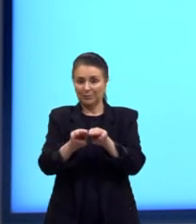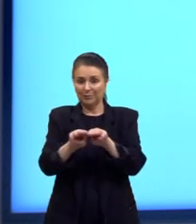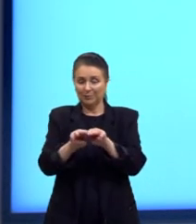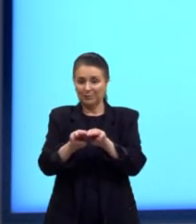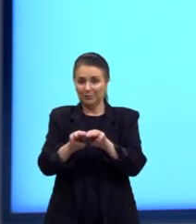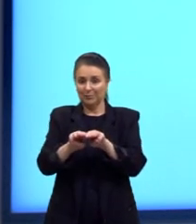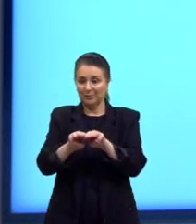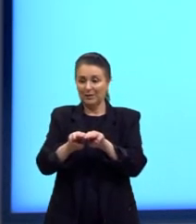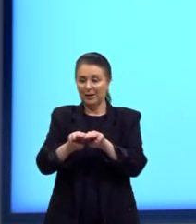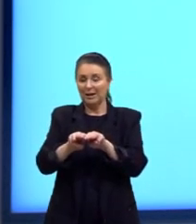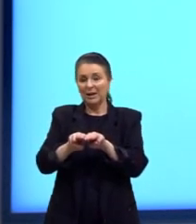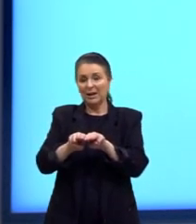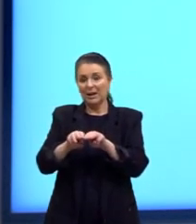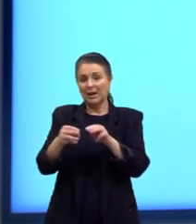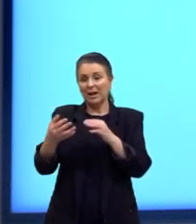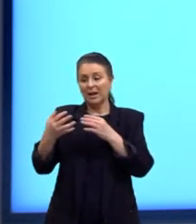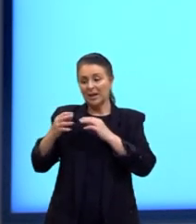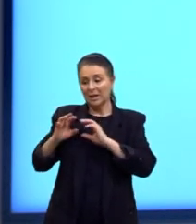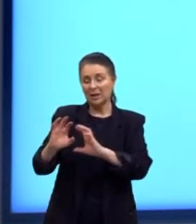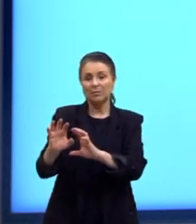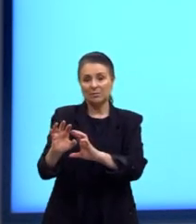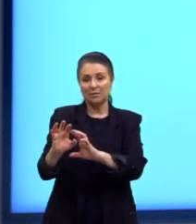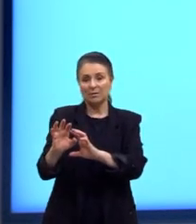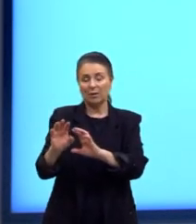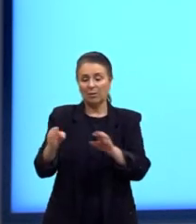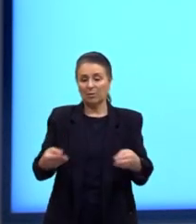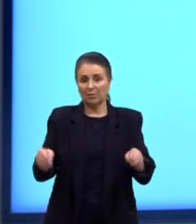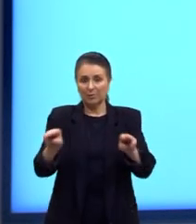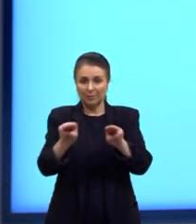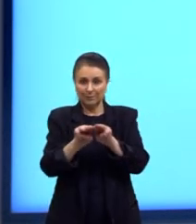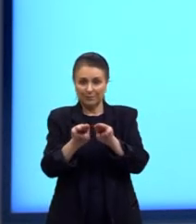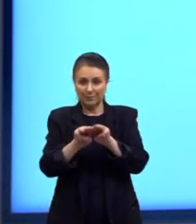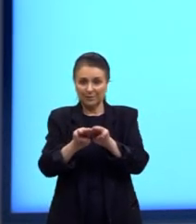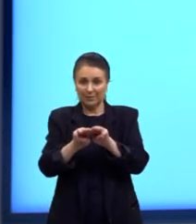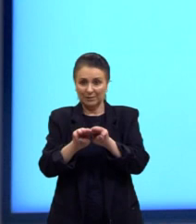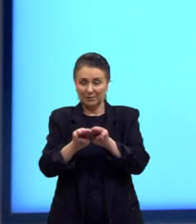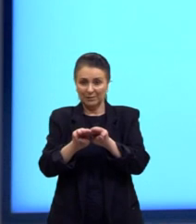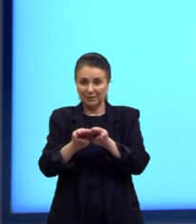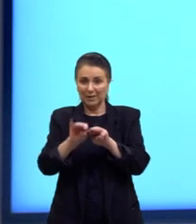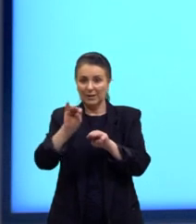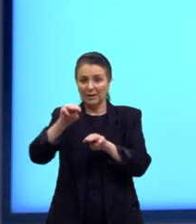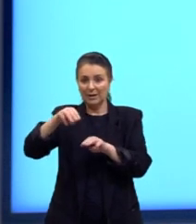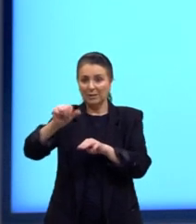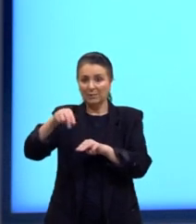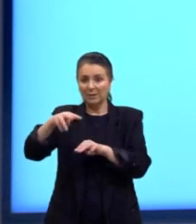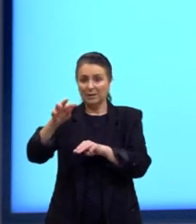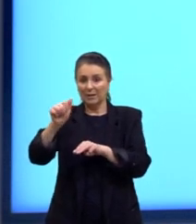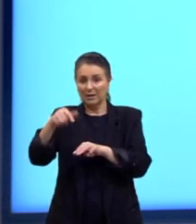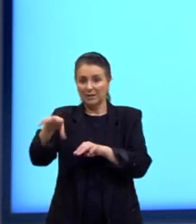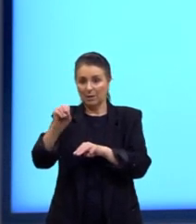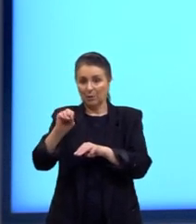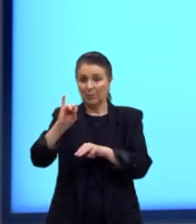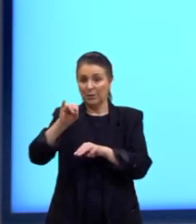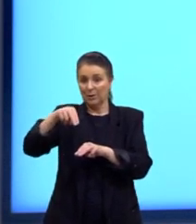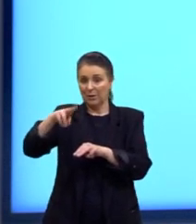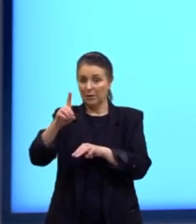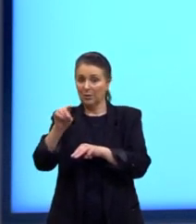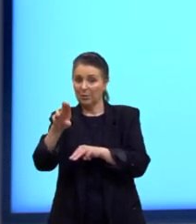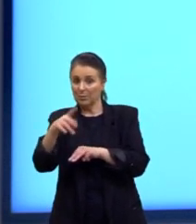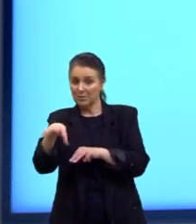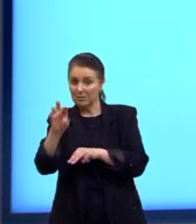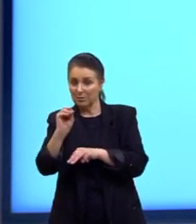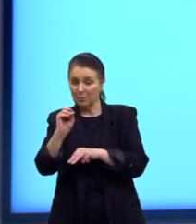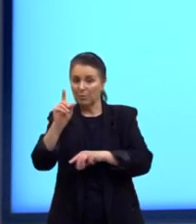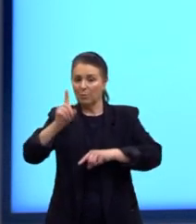a indução magnética. A indução magnética, né? A imantação por indução acontece quando um